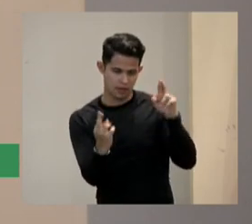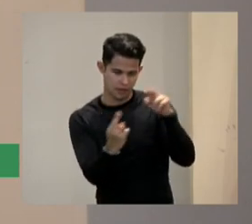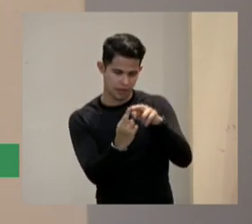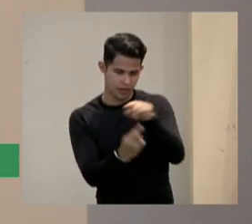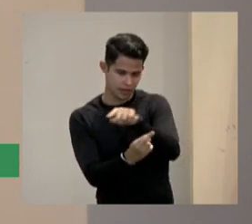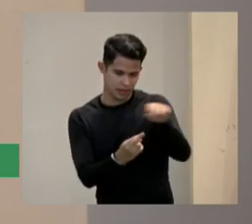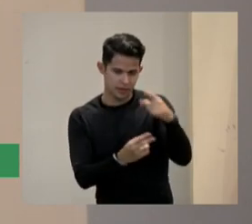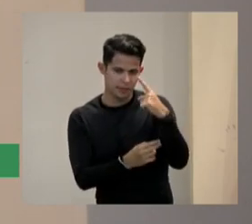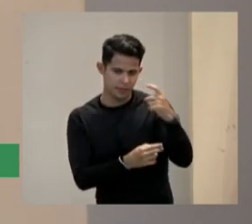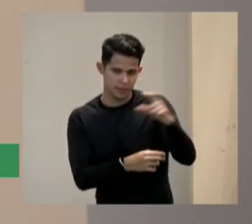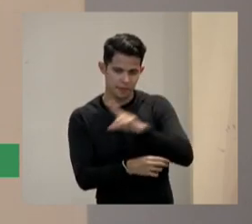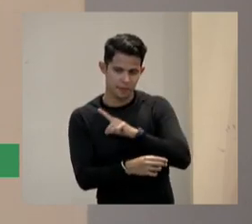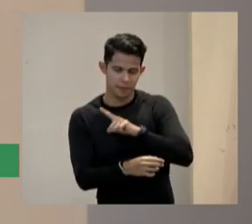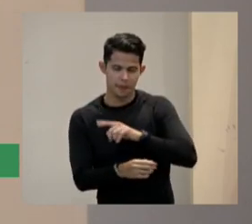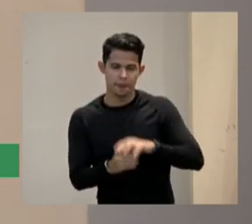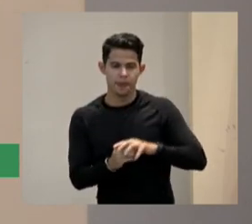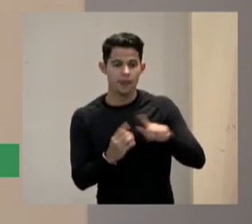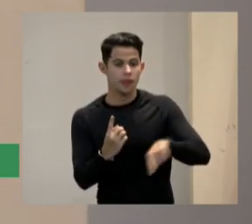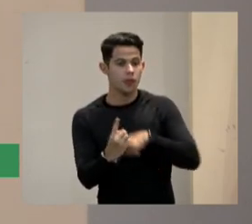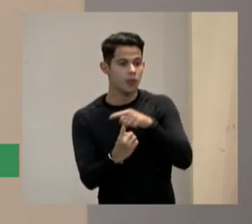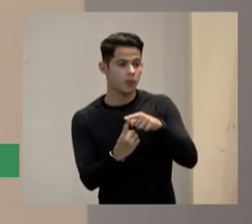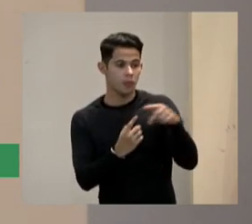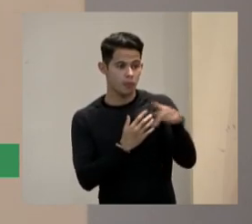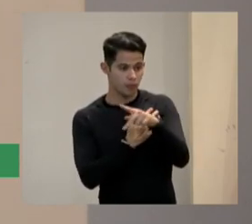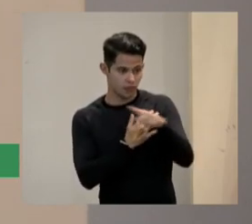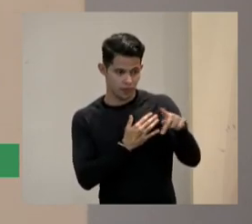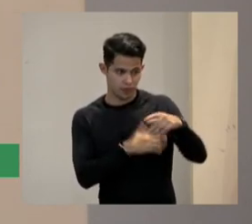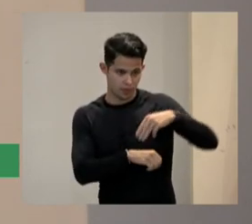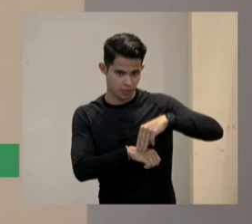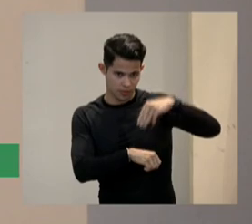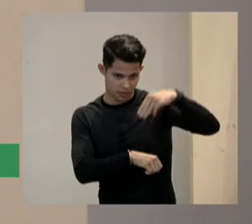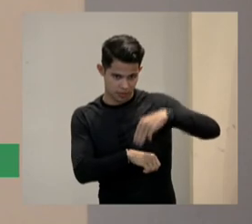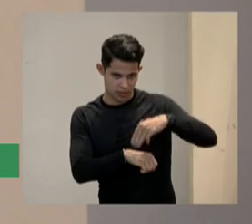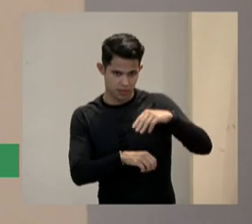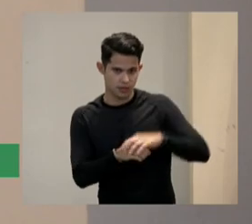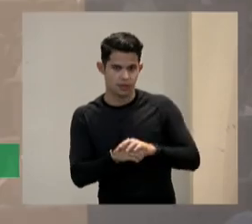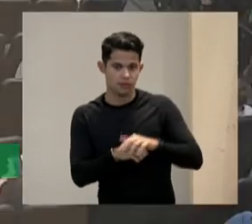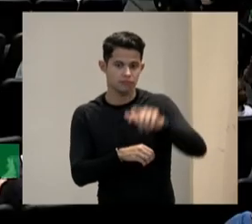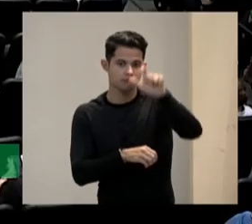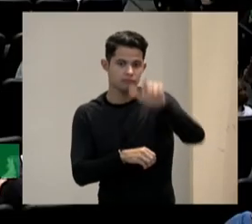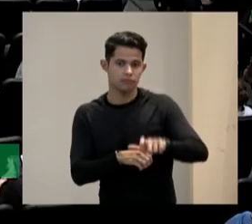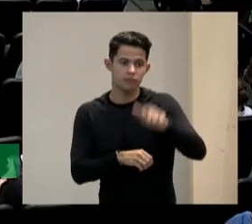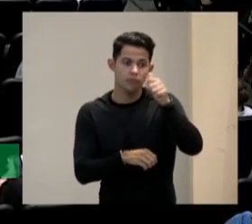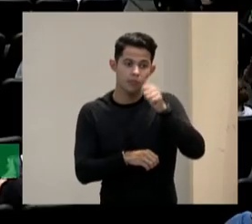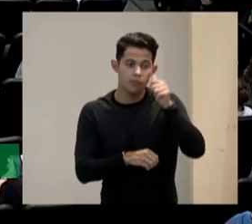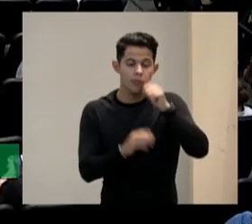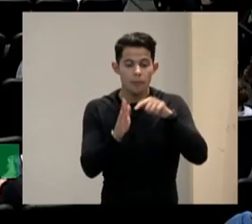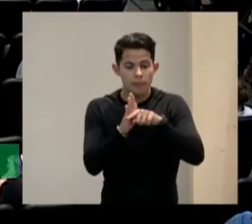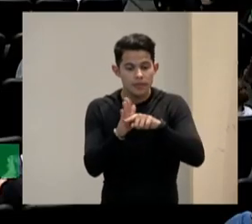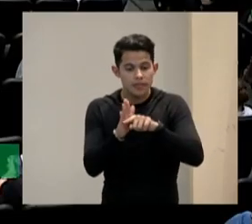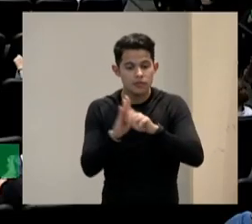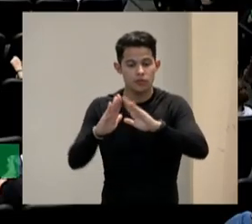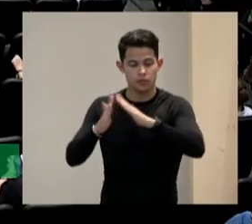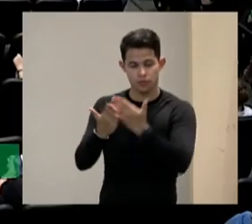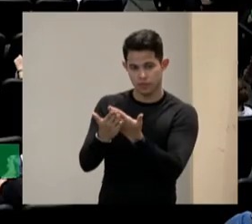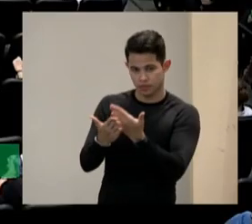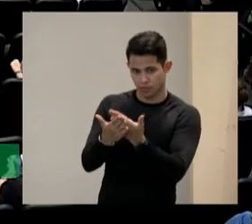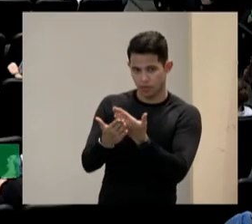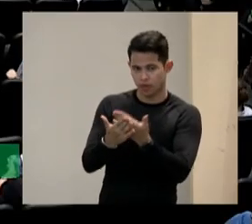uma delas é de uma professora de uma mestranda que ela pesquisou em uma escola fundamental e